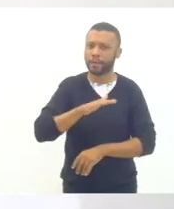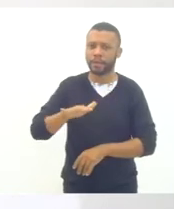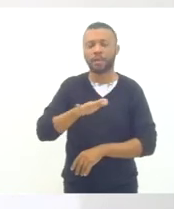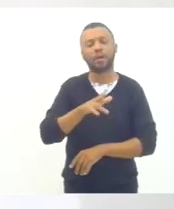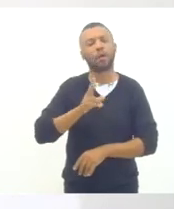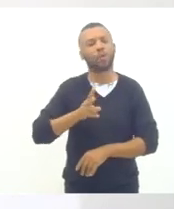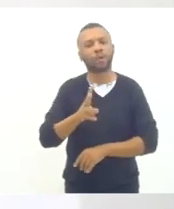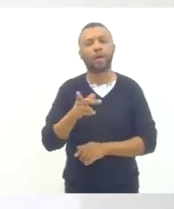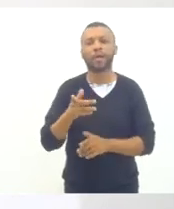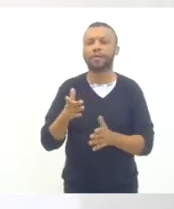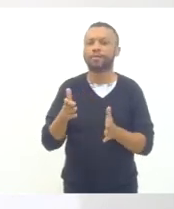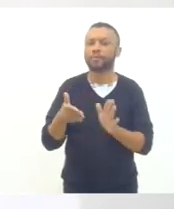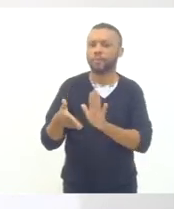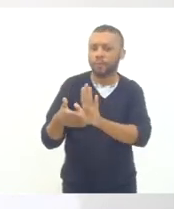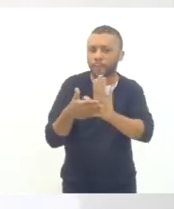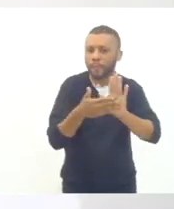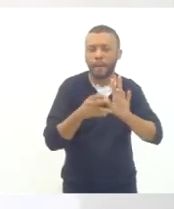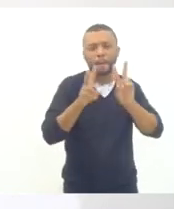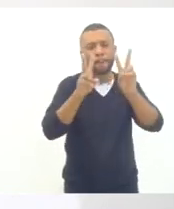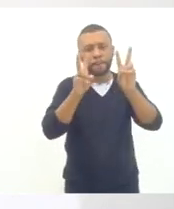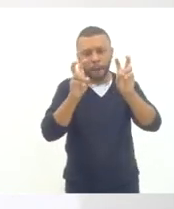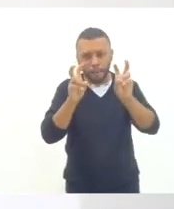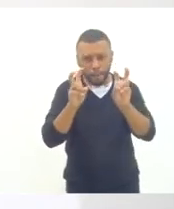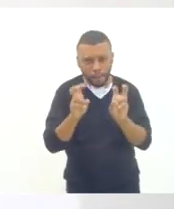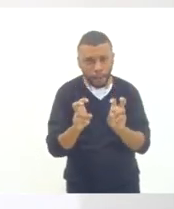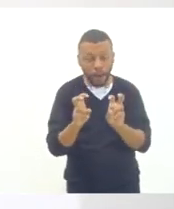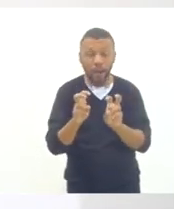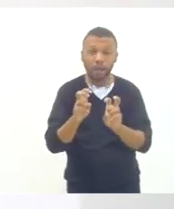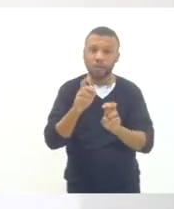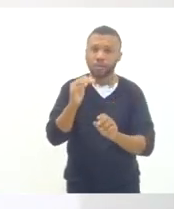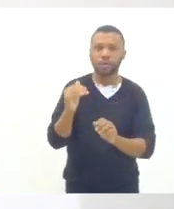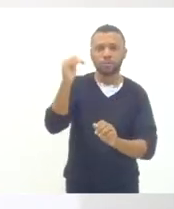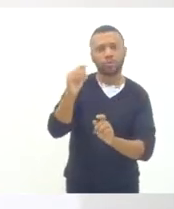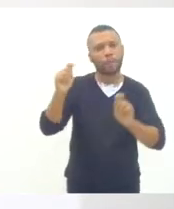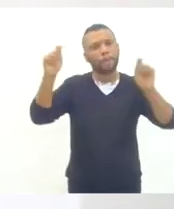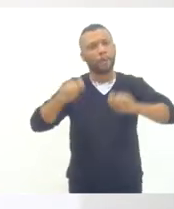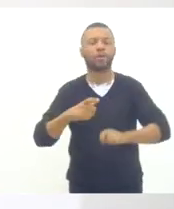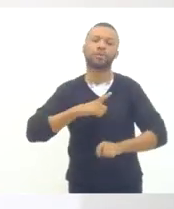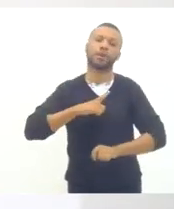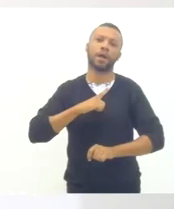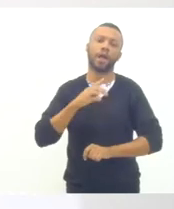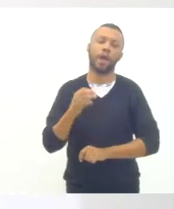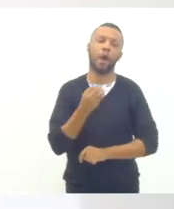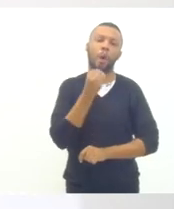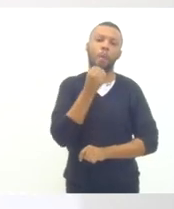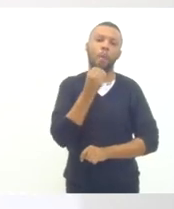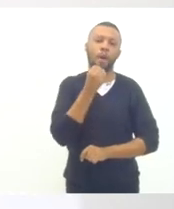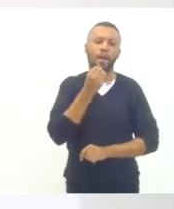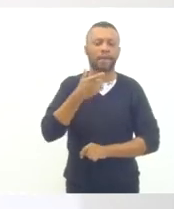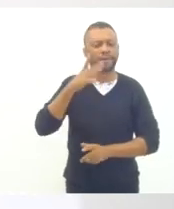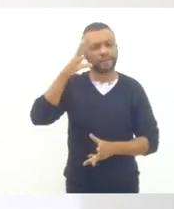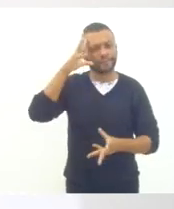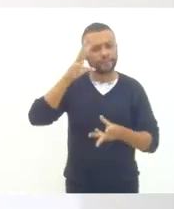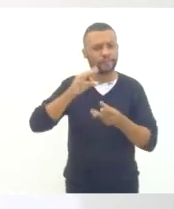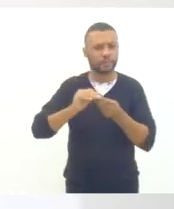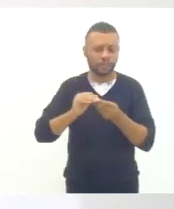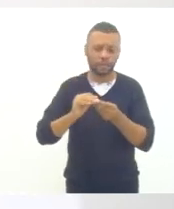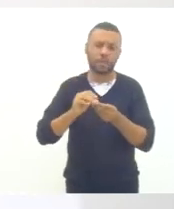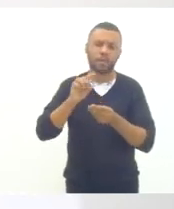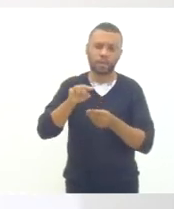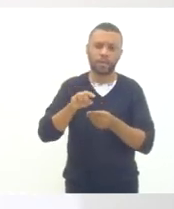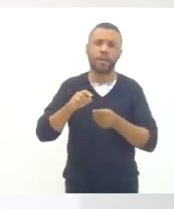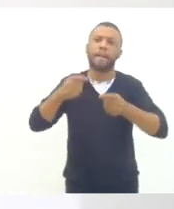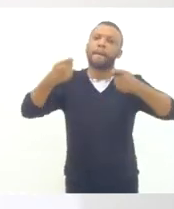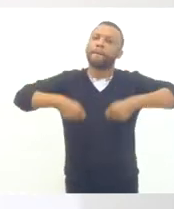as pautas estimulando que os adultos possam ter oportunidade, porque eles vão puxar, eles vão entender a necessidade de ter